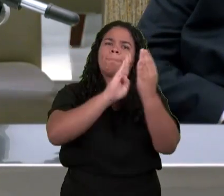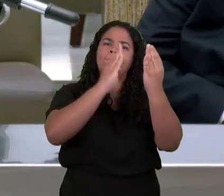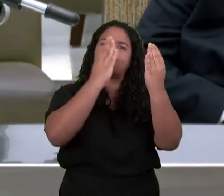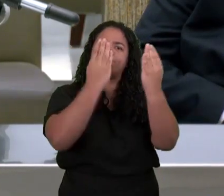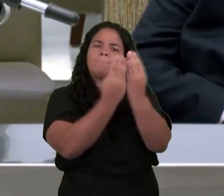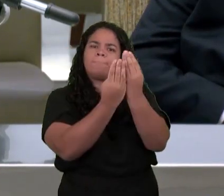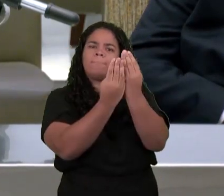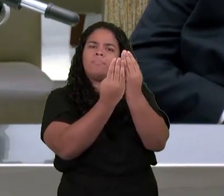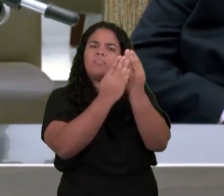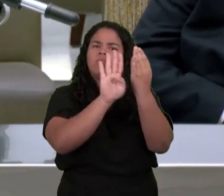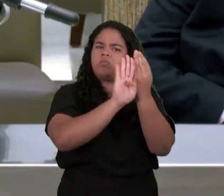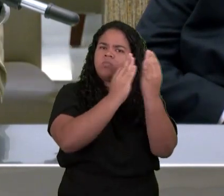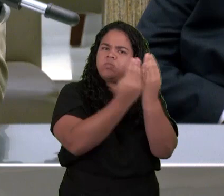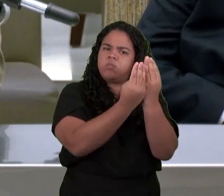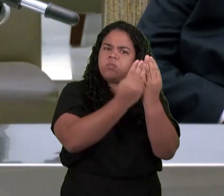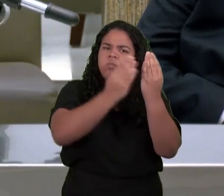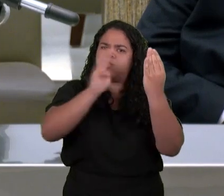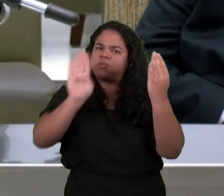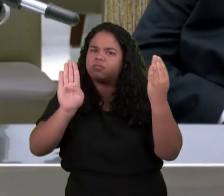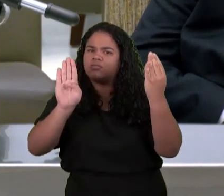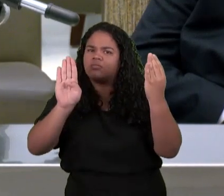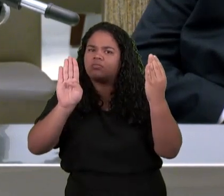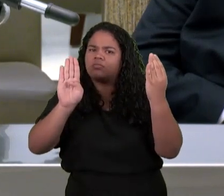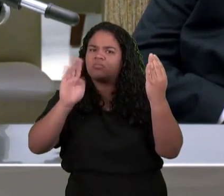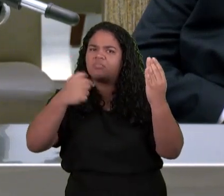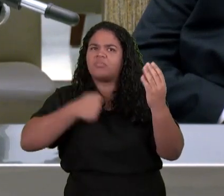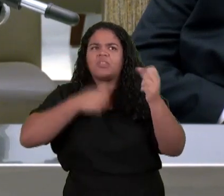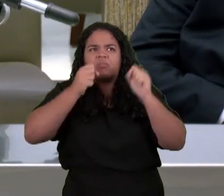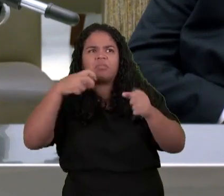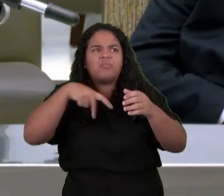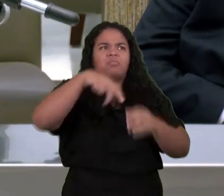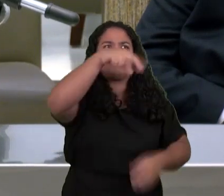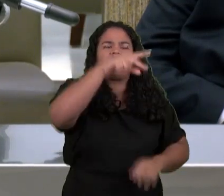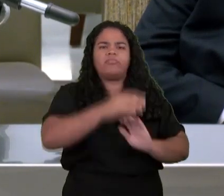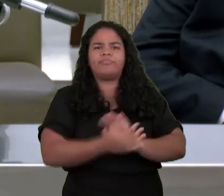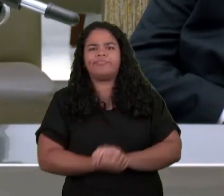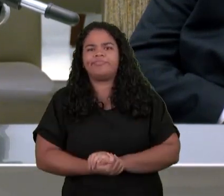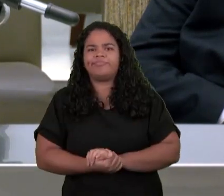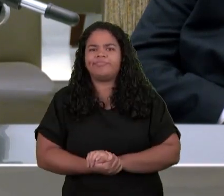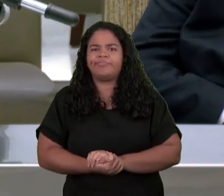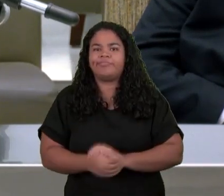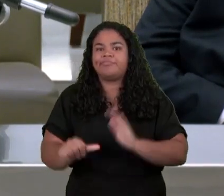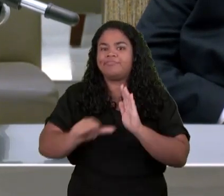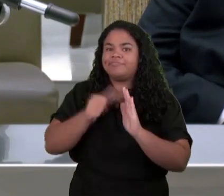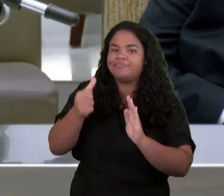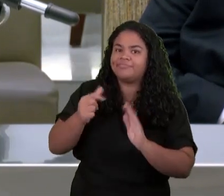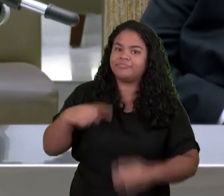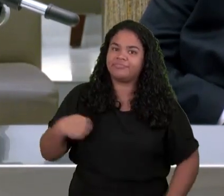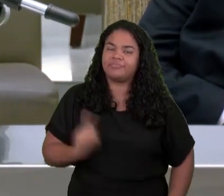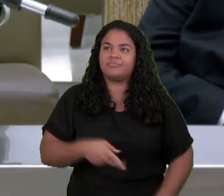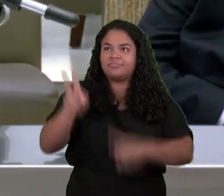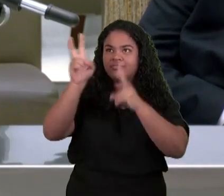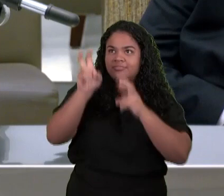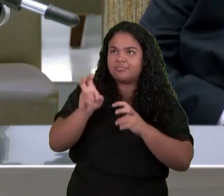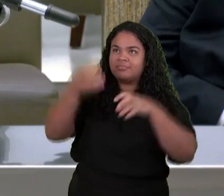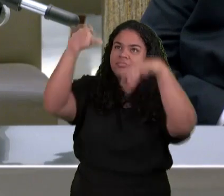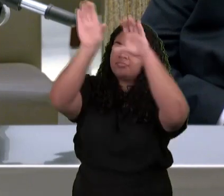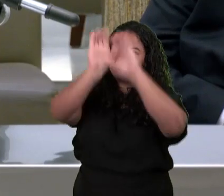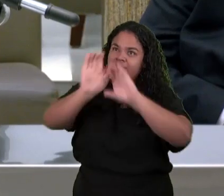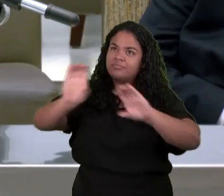informação do capítulo 4 É que uma porta no céu estava